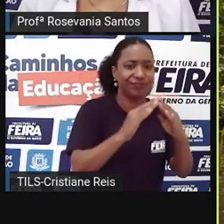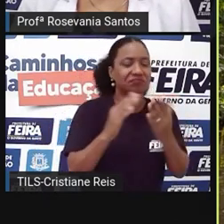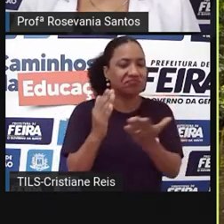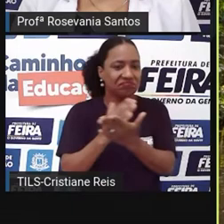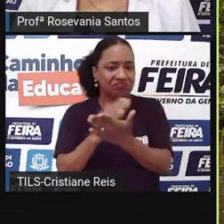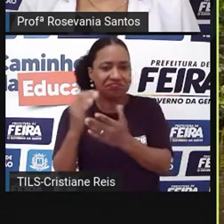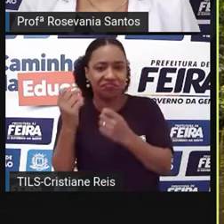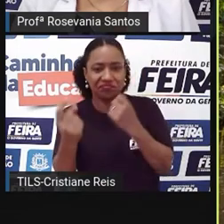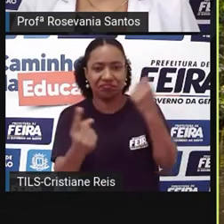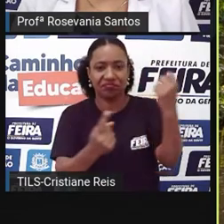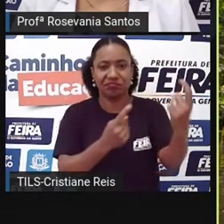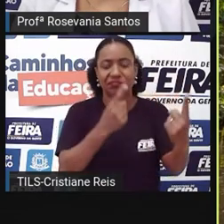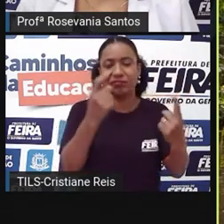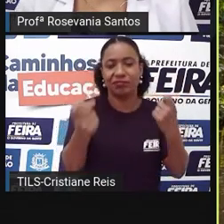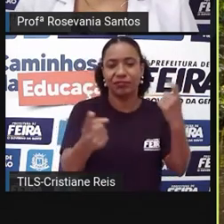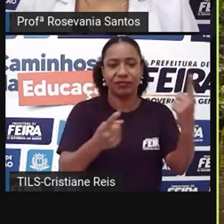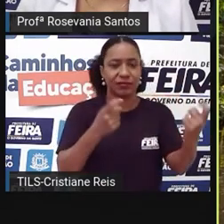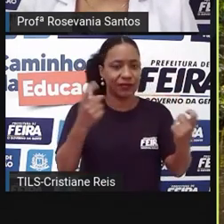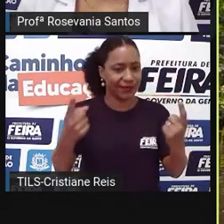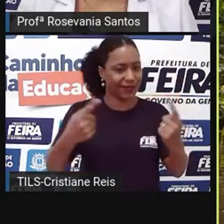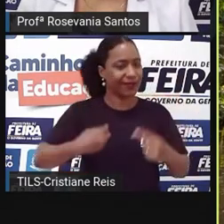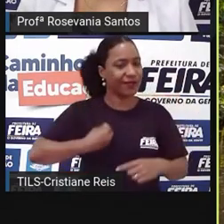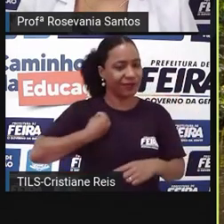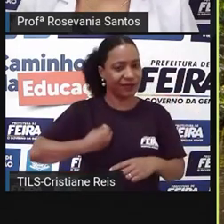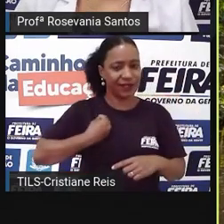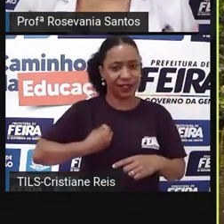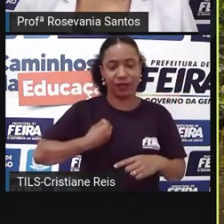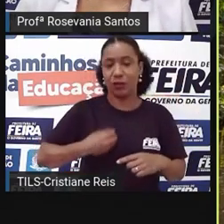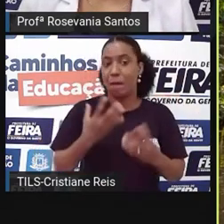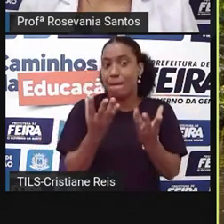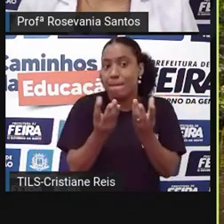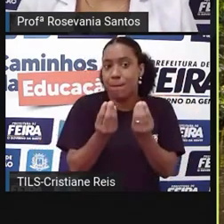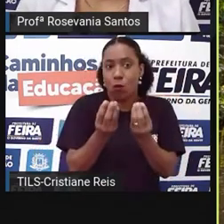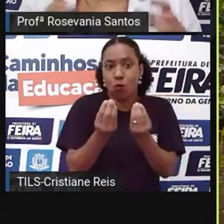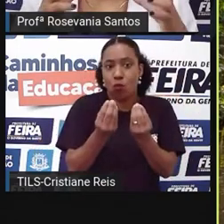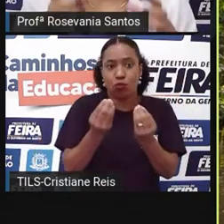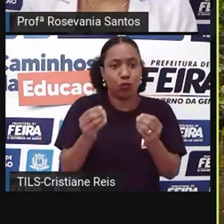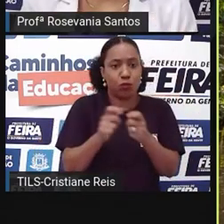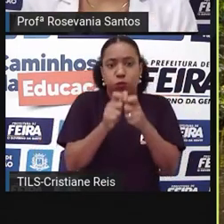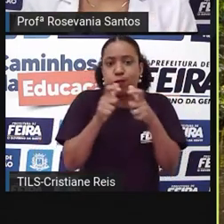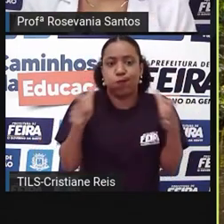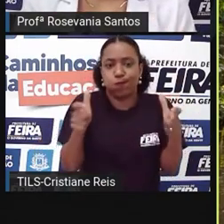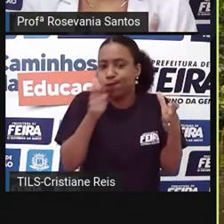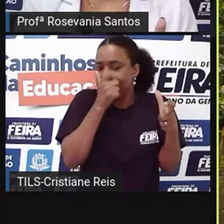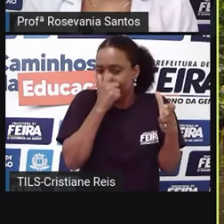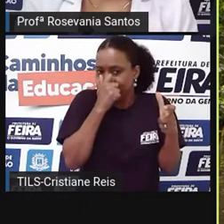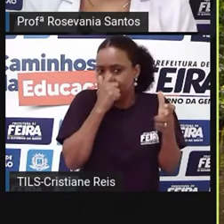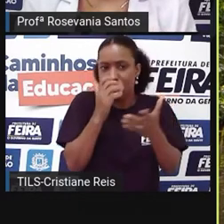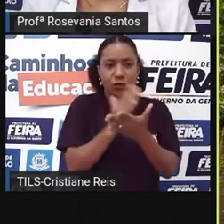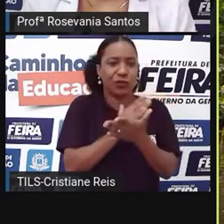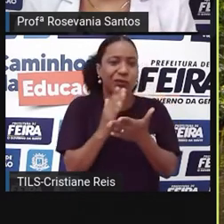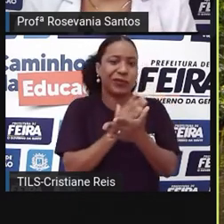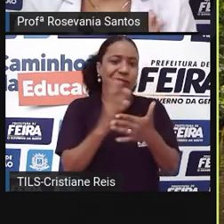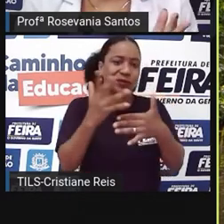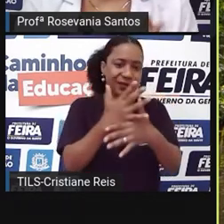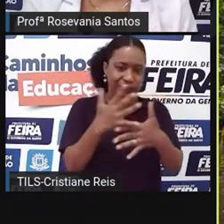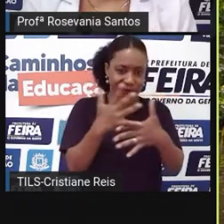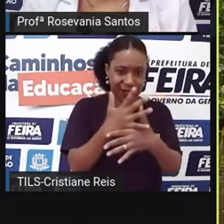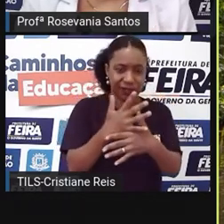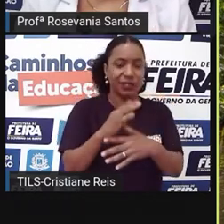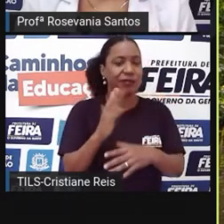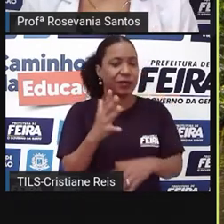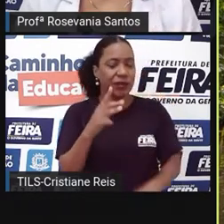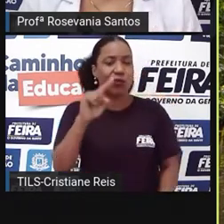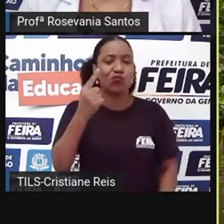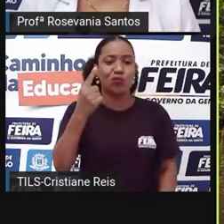vivem aí. Então, a gente não tem uma densidade demográfica muito alta, só algumas cidades mesmo que tem mais de um milhão e meio de